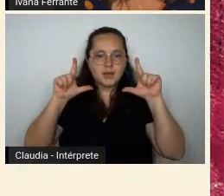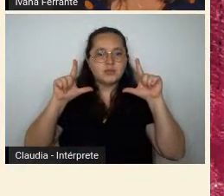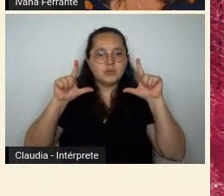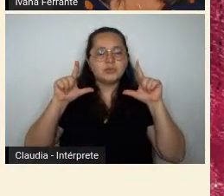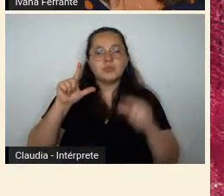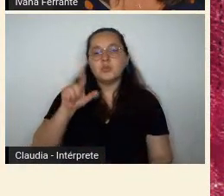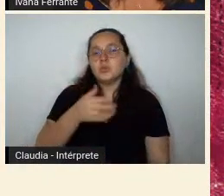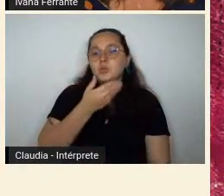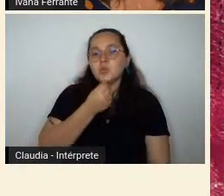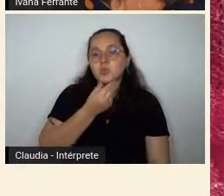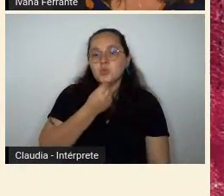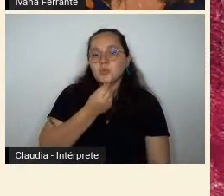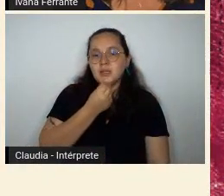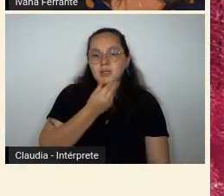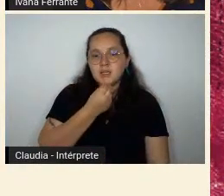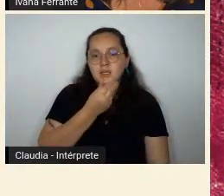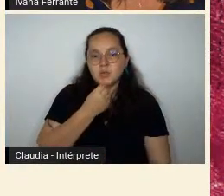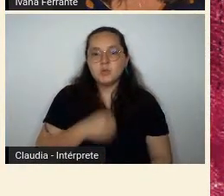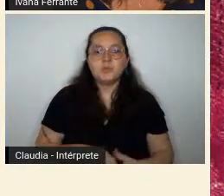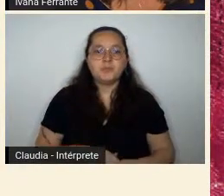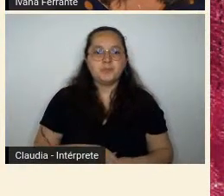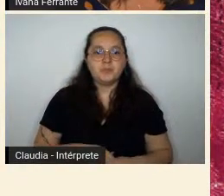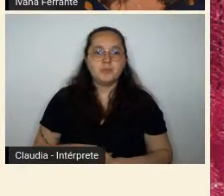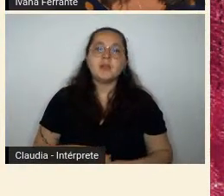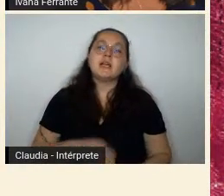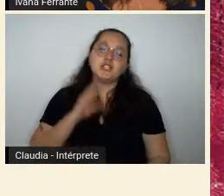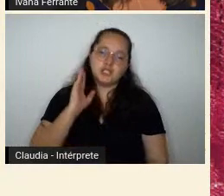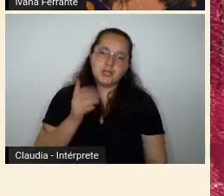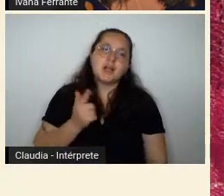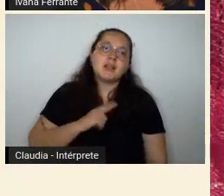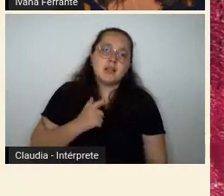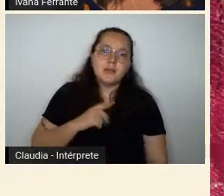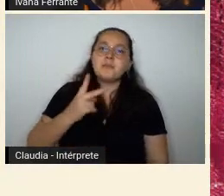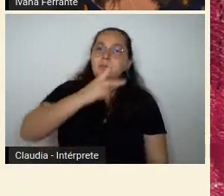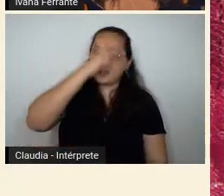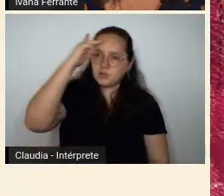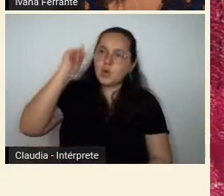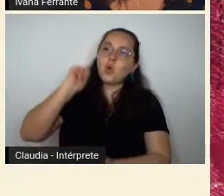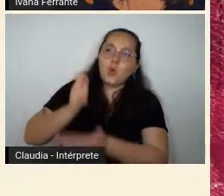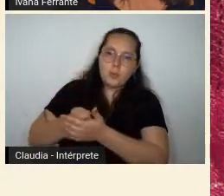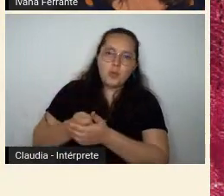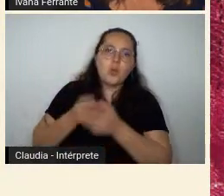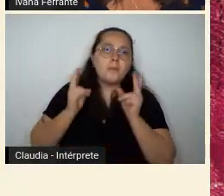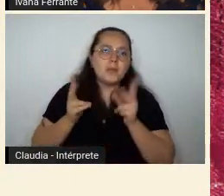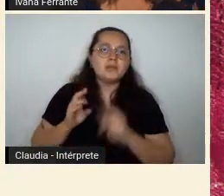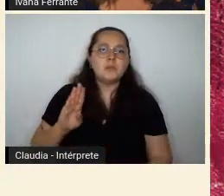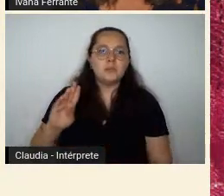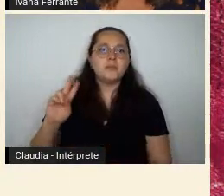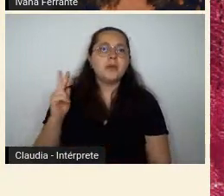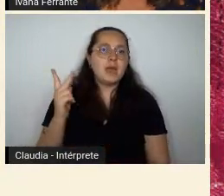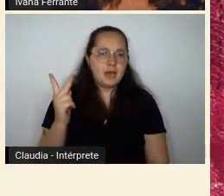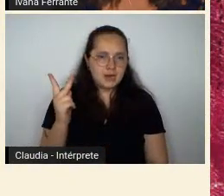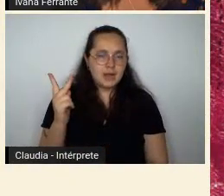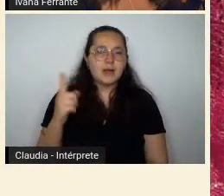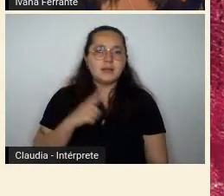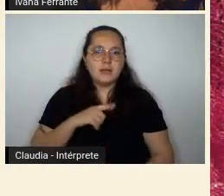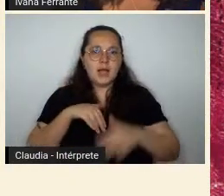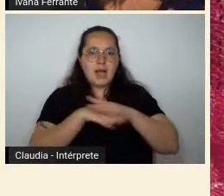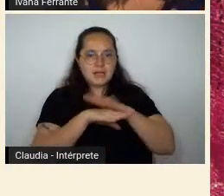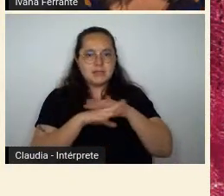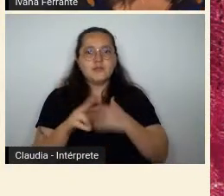o menino. Hoje, ele está nas mãos de um colecionador de uma família de Belo Horizonte. Então, está num acervo particular.